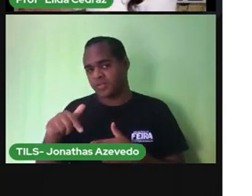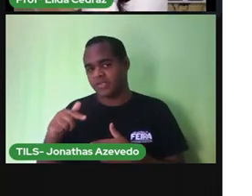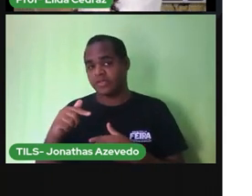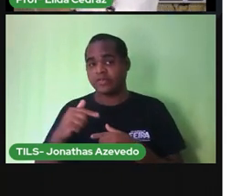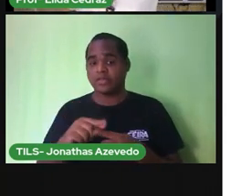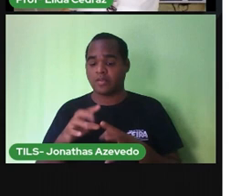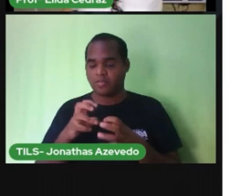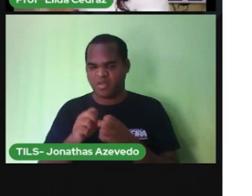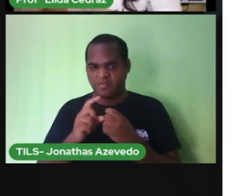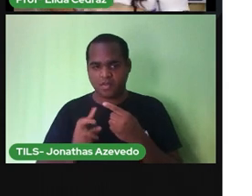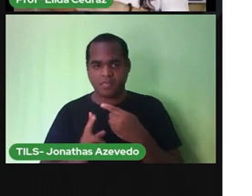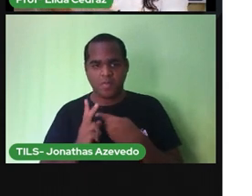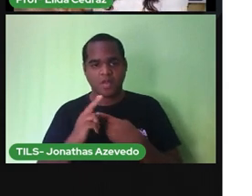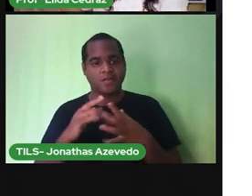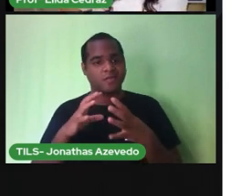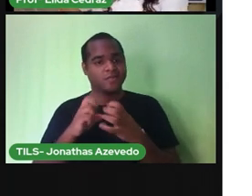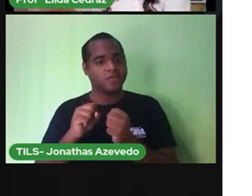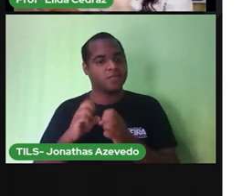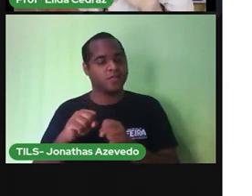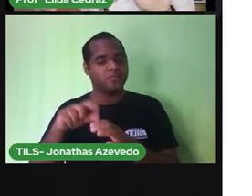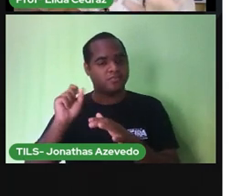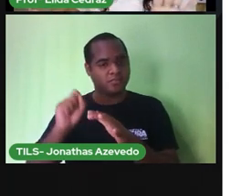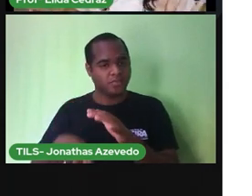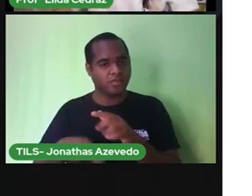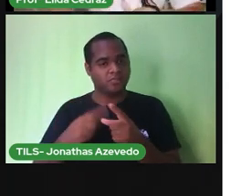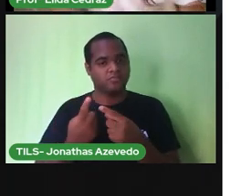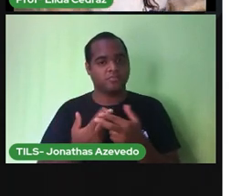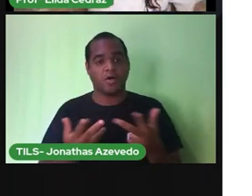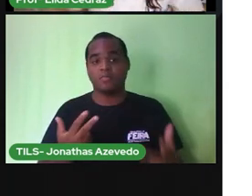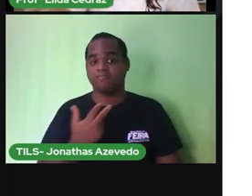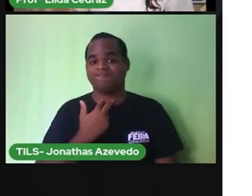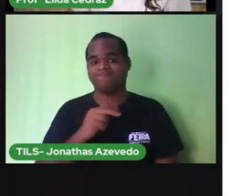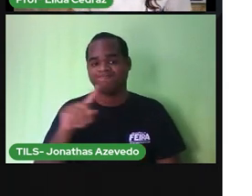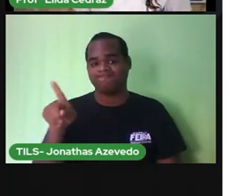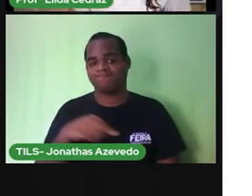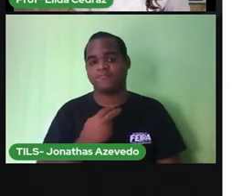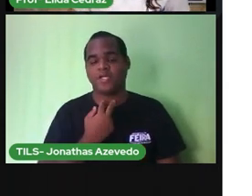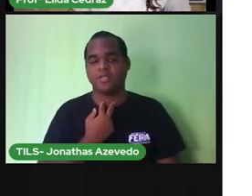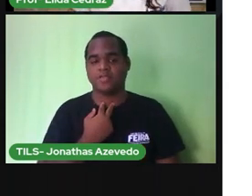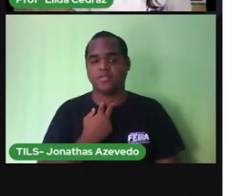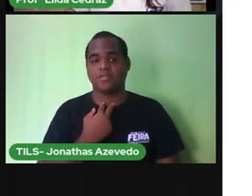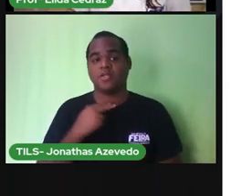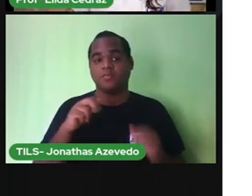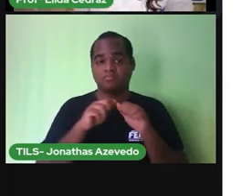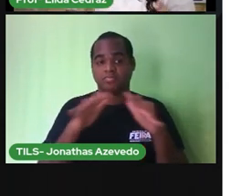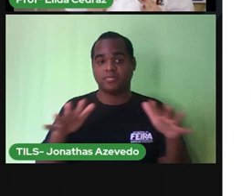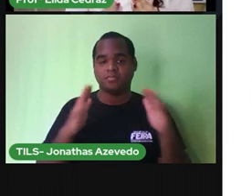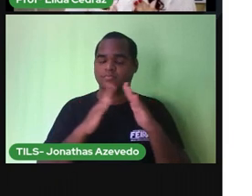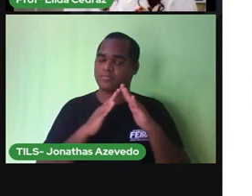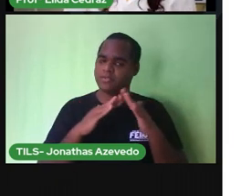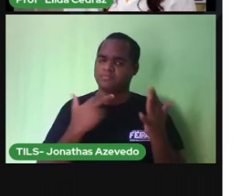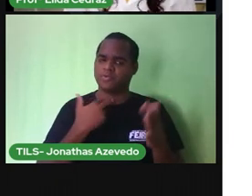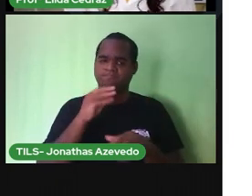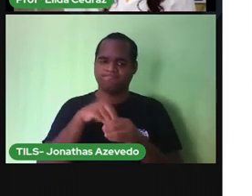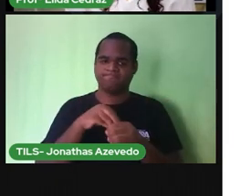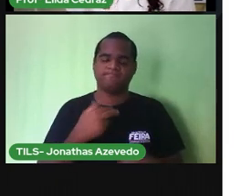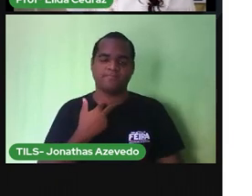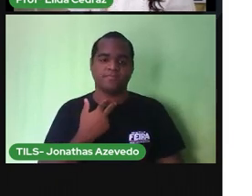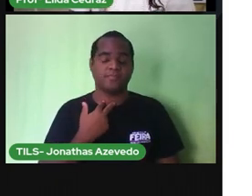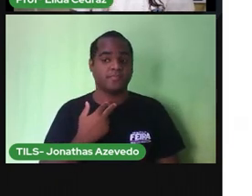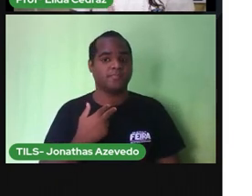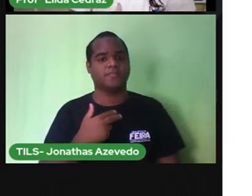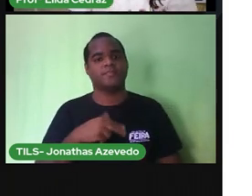a massa e põe lá pra não deixar espalhado dentro de casa cama